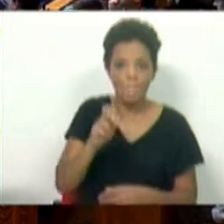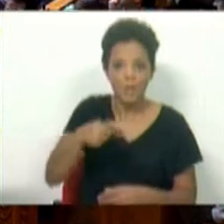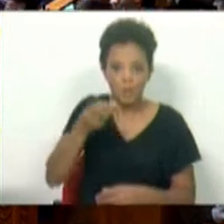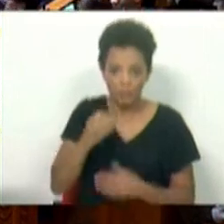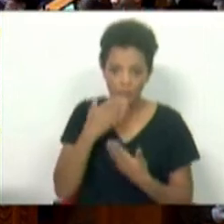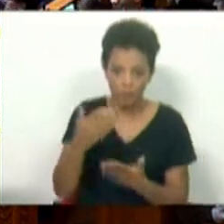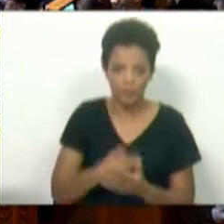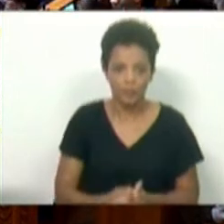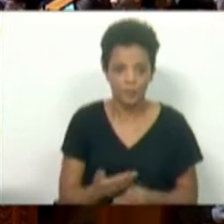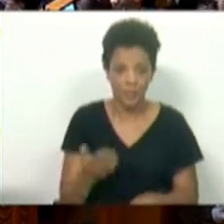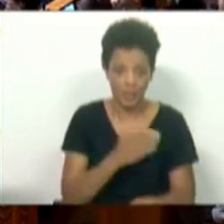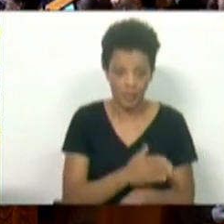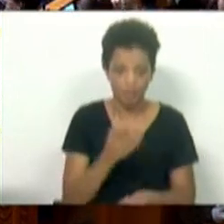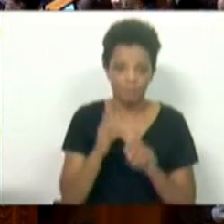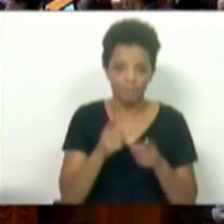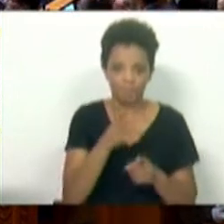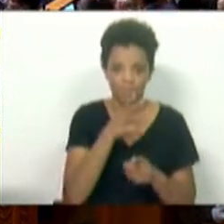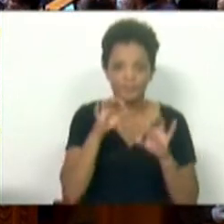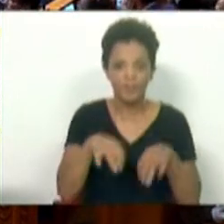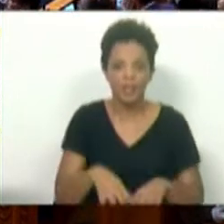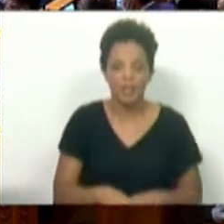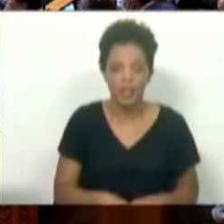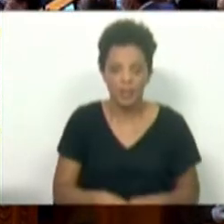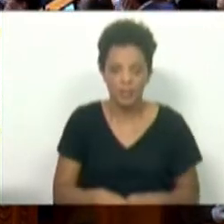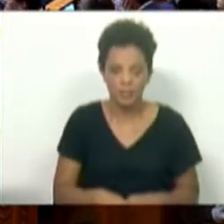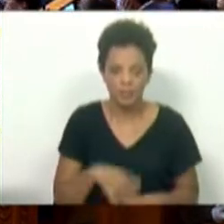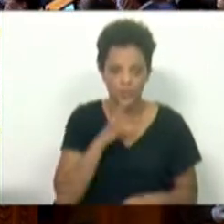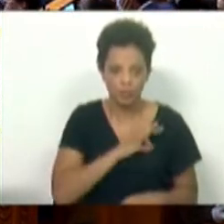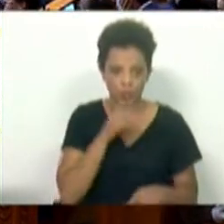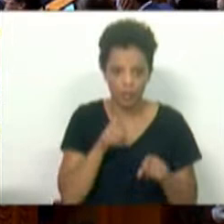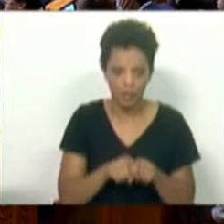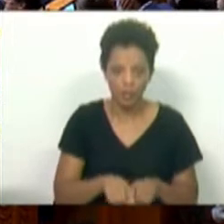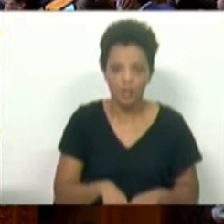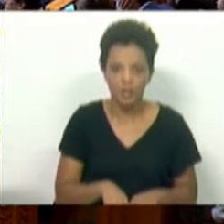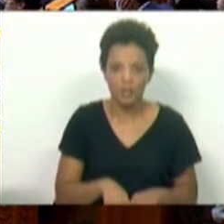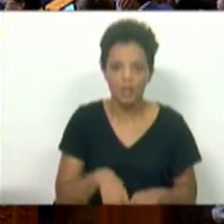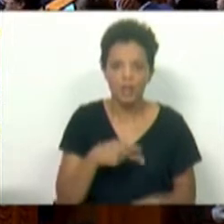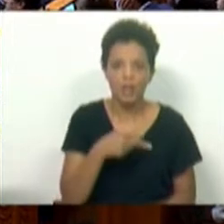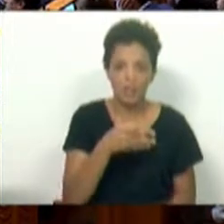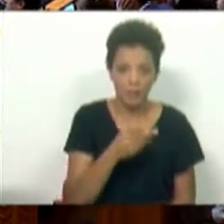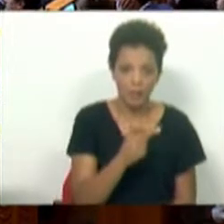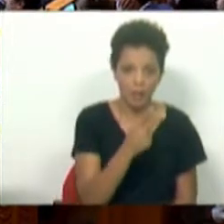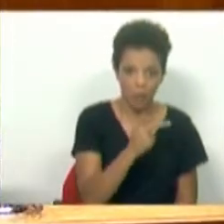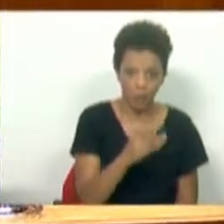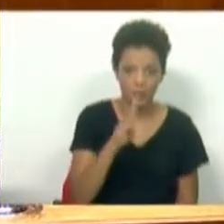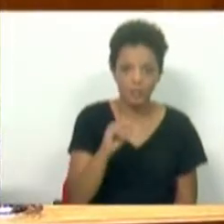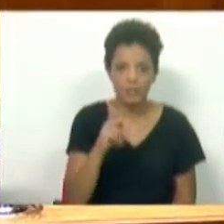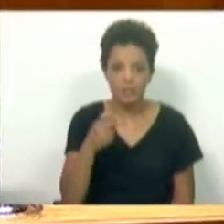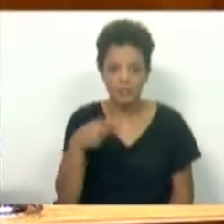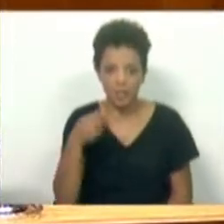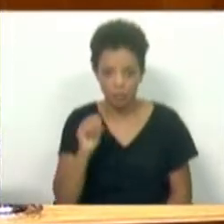Talvez começasse a minha intervenção final pela Sra. Deputada Paula Santos, do Partido